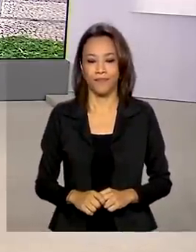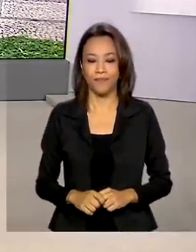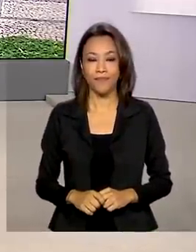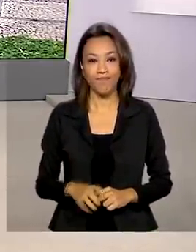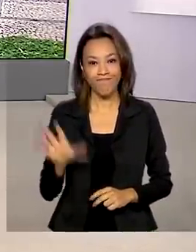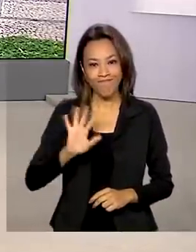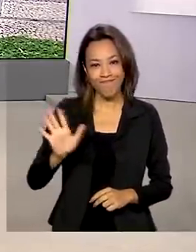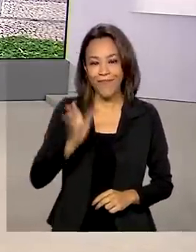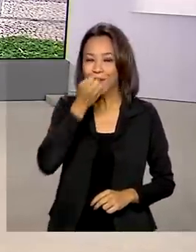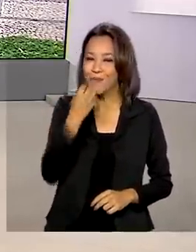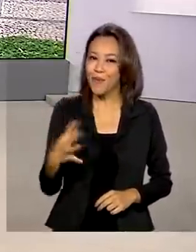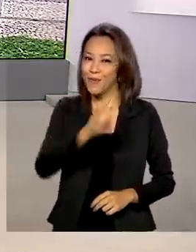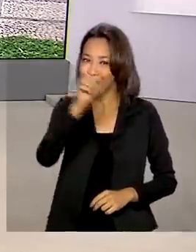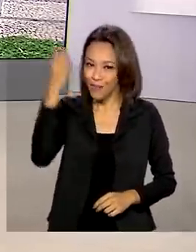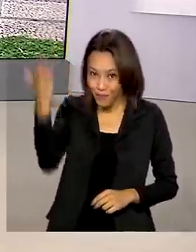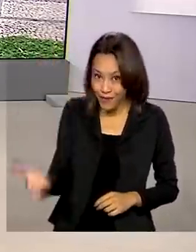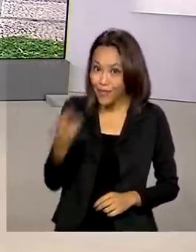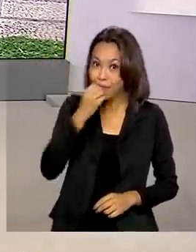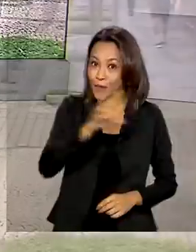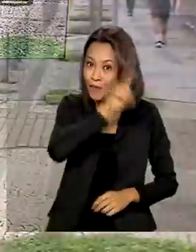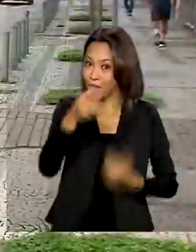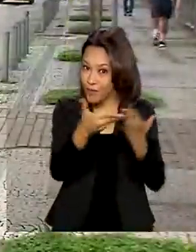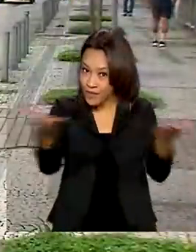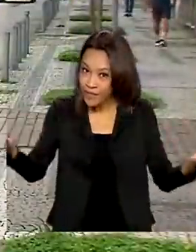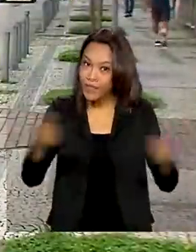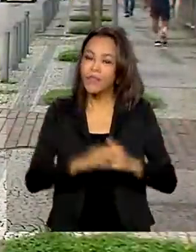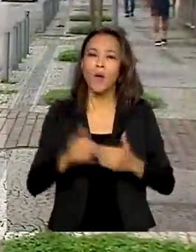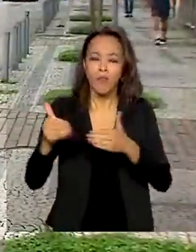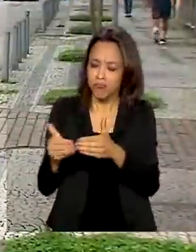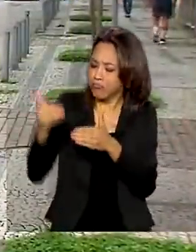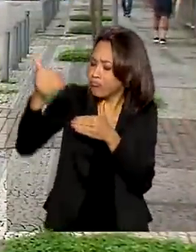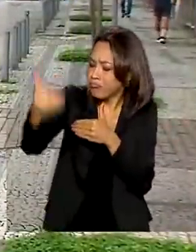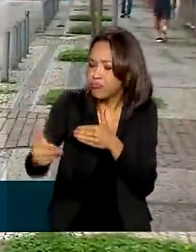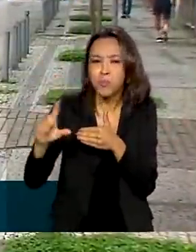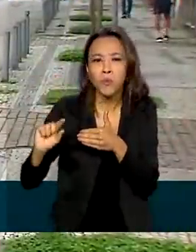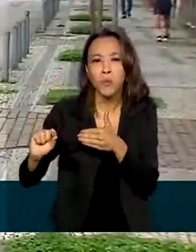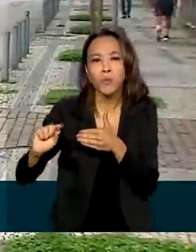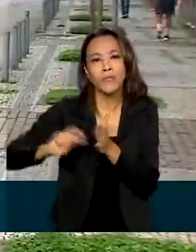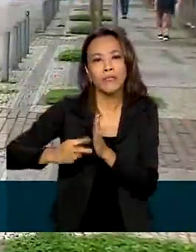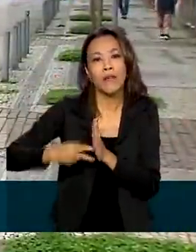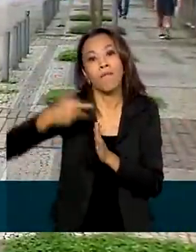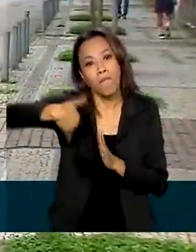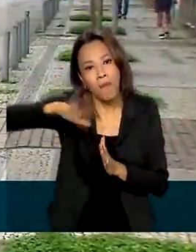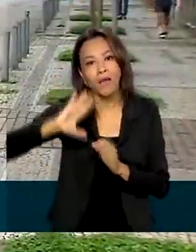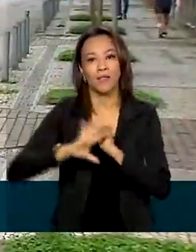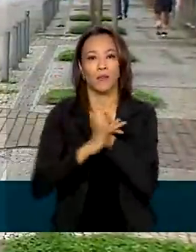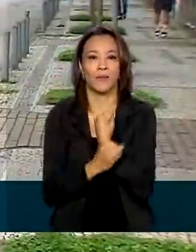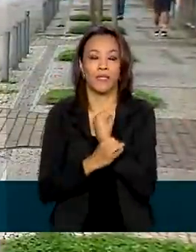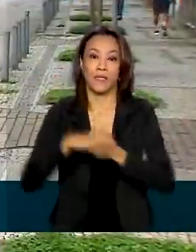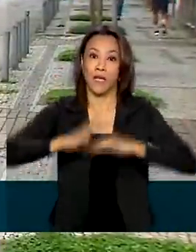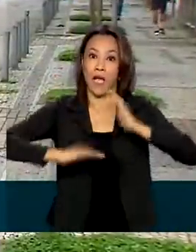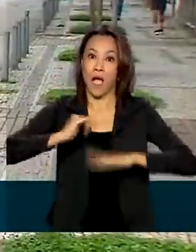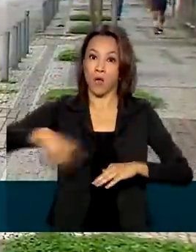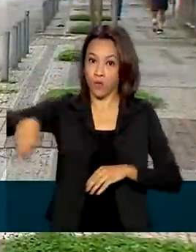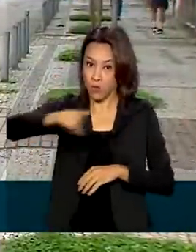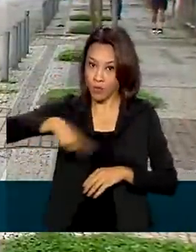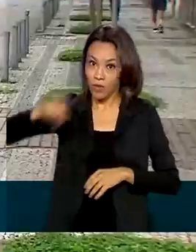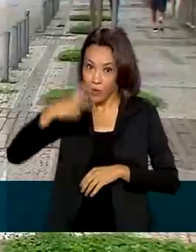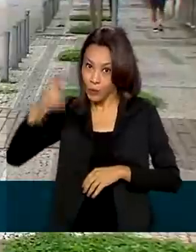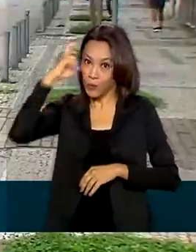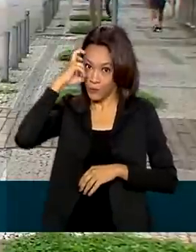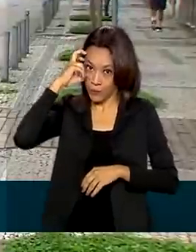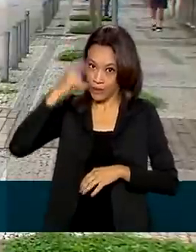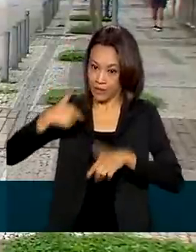Oi, Manu, bom dia, bom dia pra você, bom dia a todos. A prorrogação representa mais segurança para os trabalhadores da cultura e é também uma